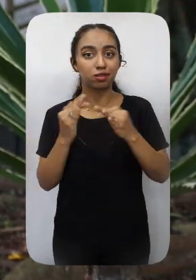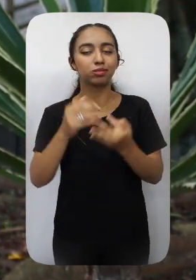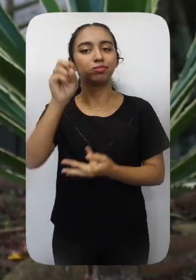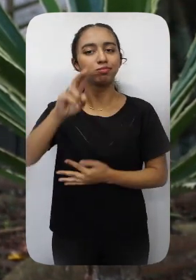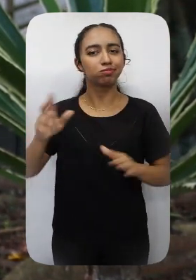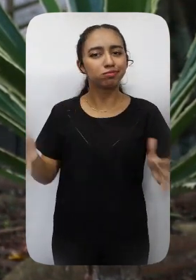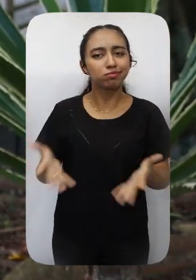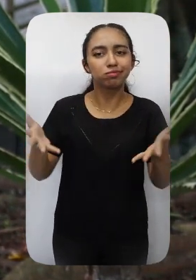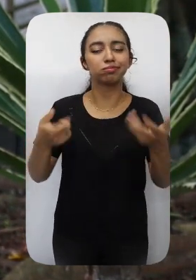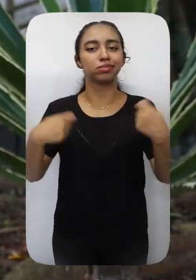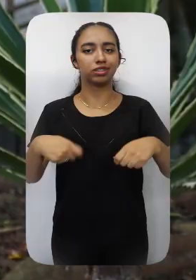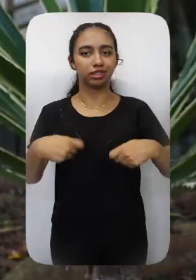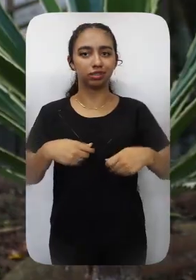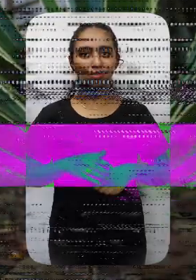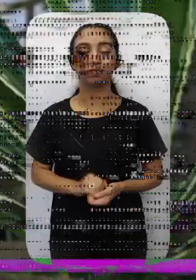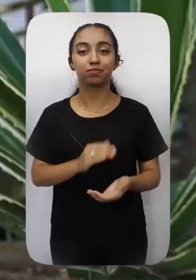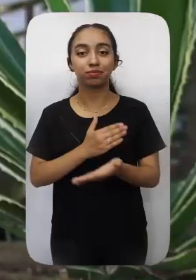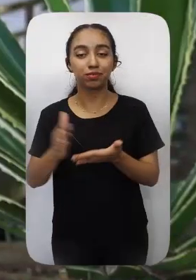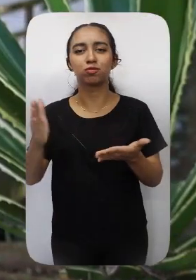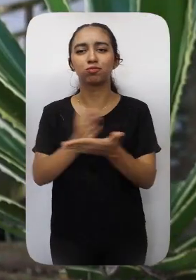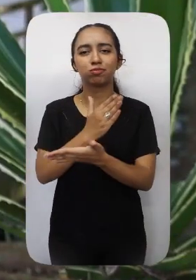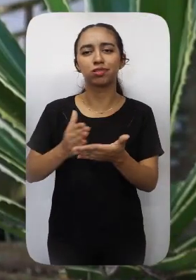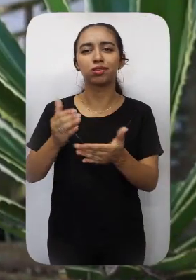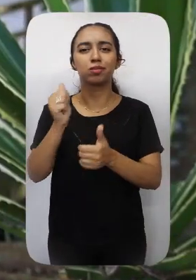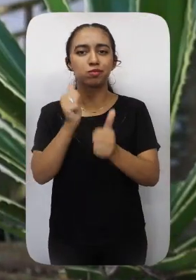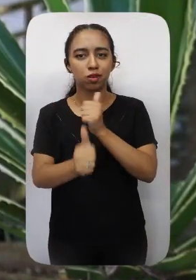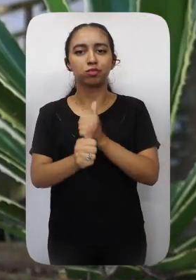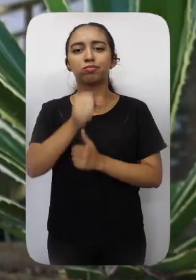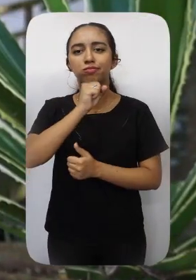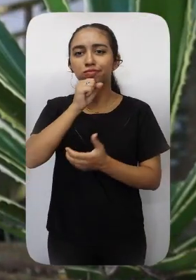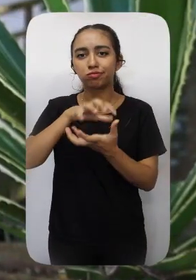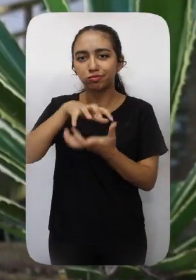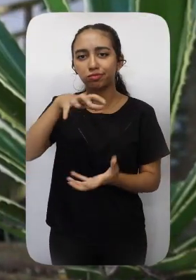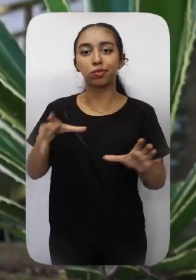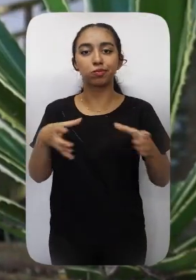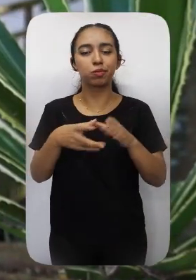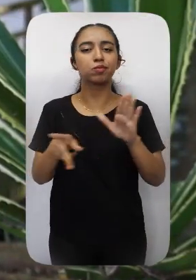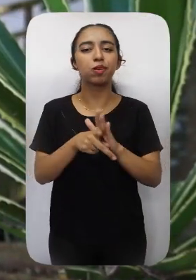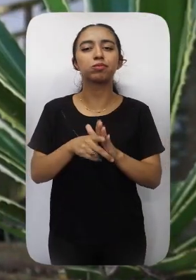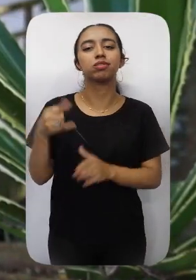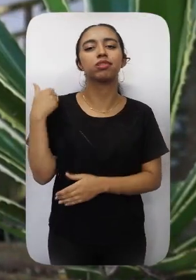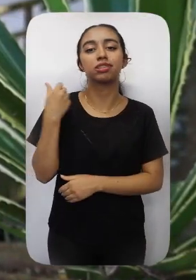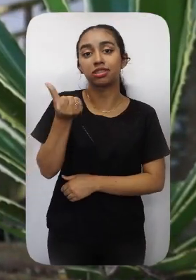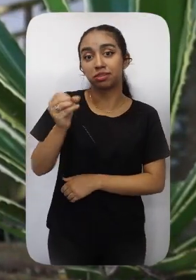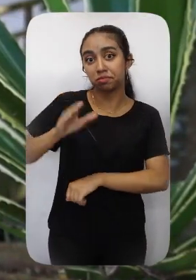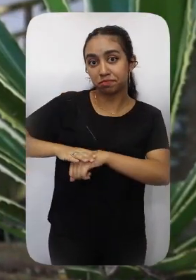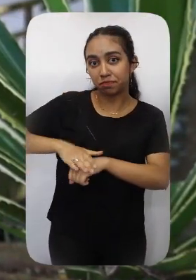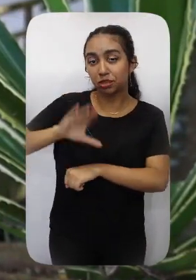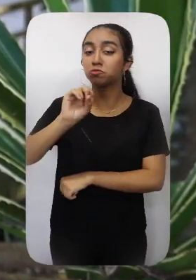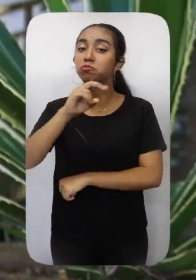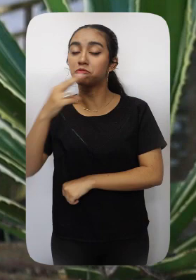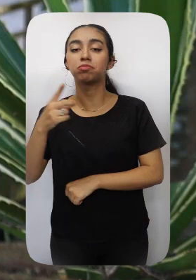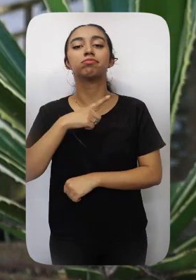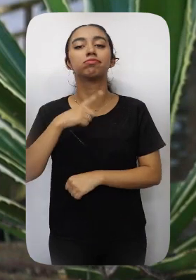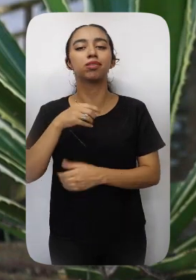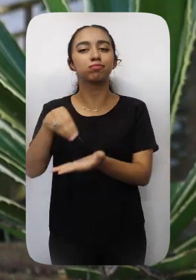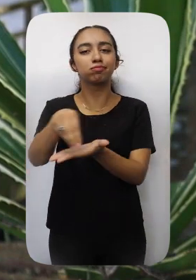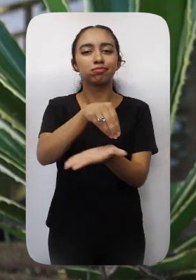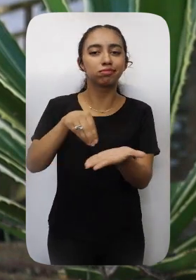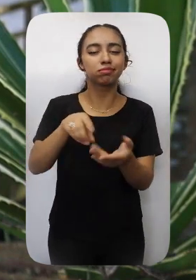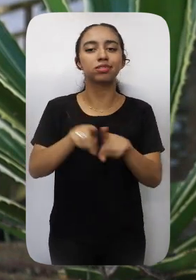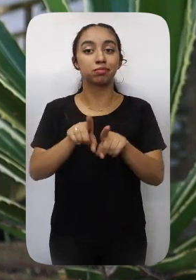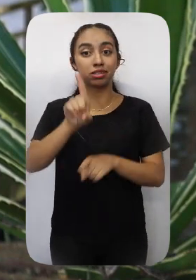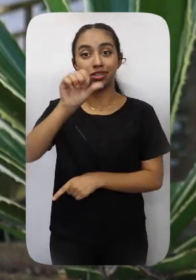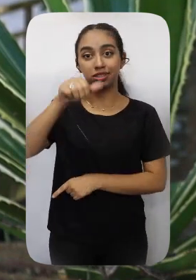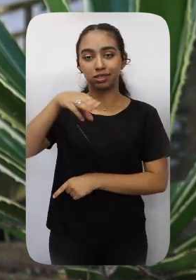das famílias suzanenses que mais precisam. Seletiva para os Jogos Regionais da Melhoridade. Atletas com 60 anos ou mais das